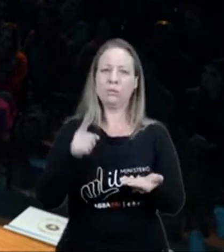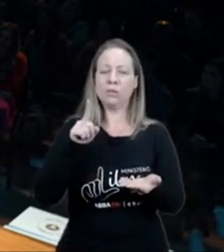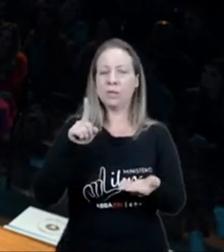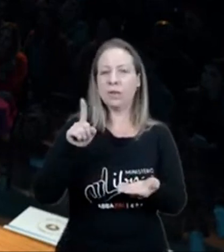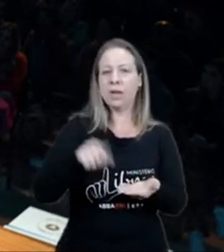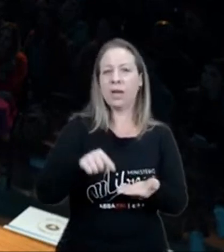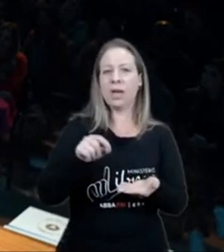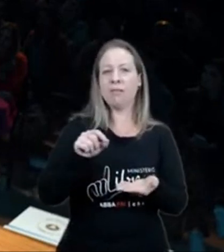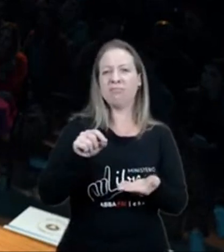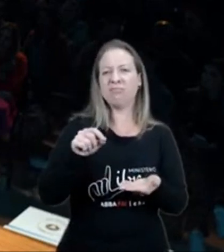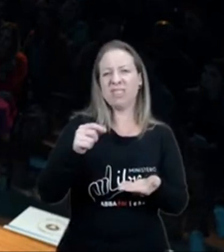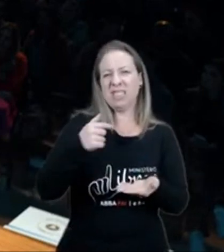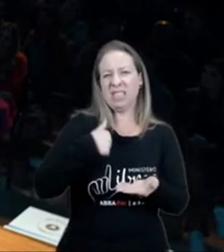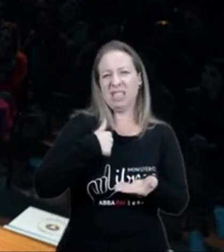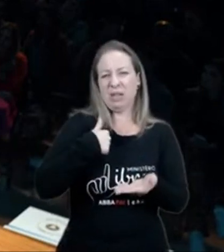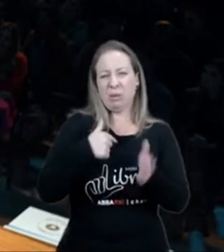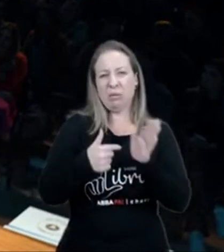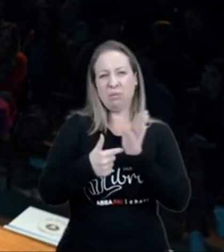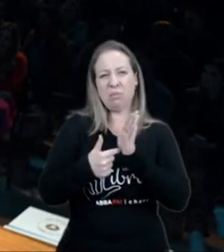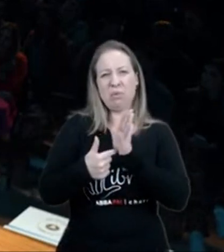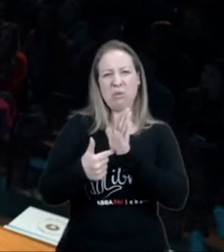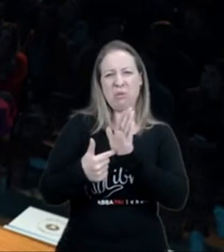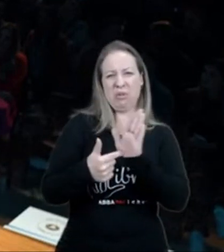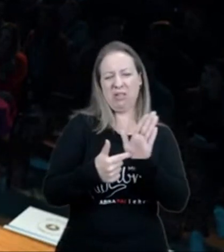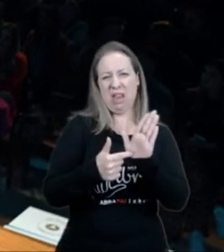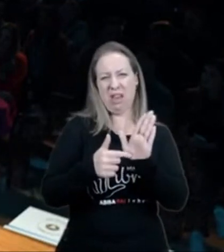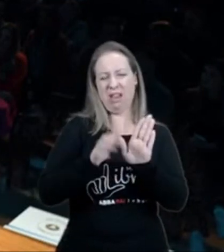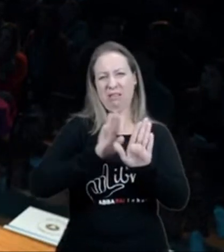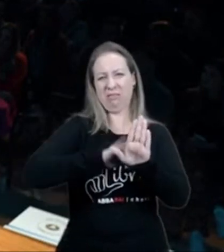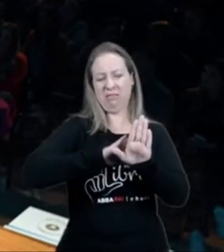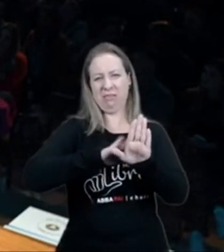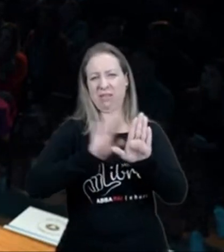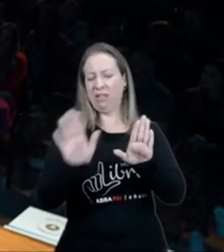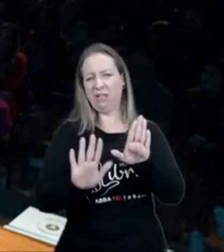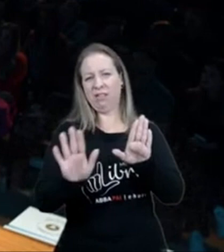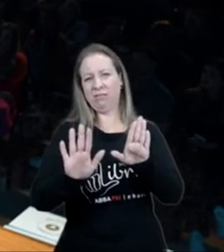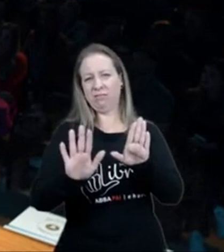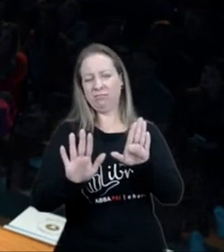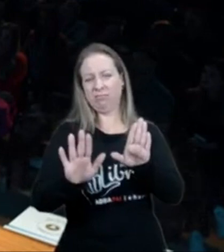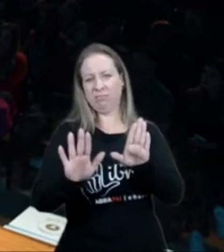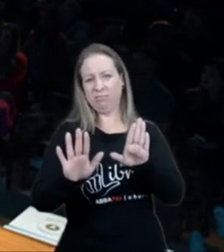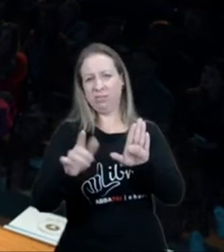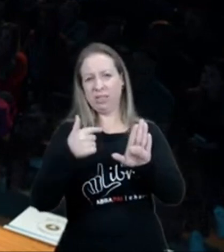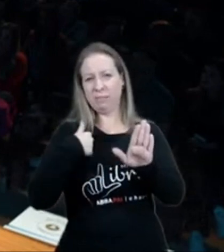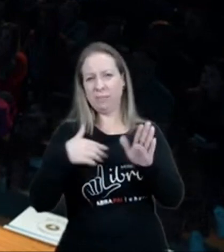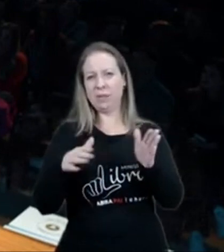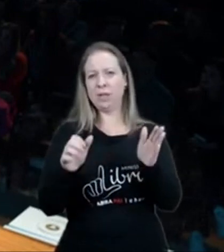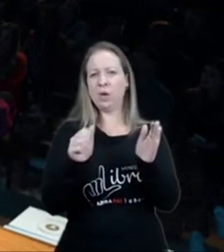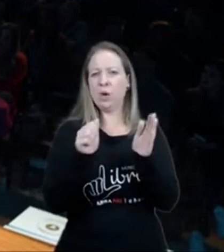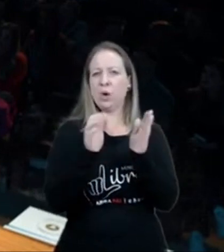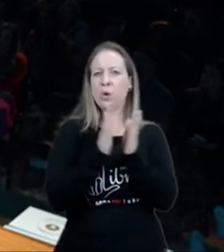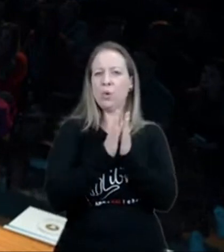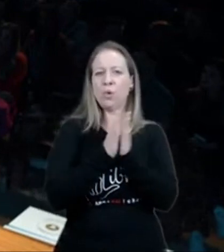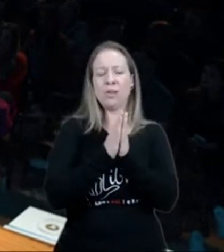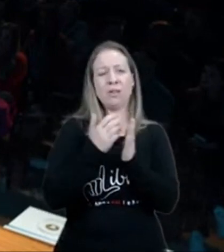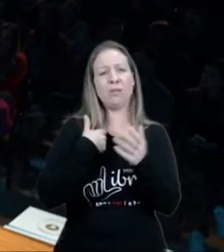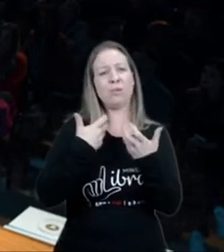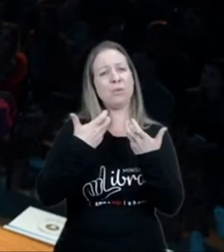sem performance, sem estar notado, a minha oração é que eu não, não esfrie,